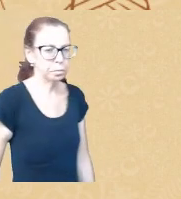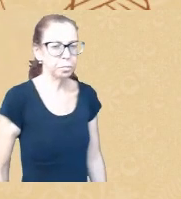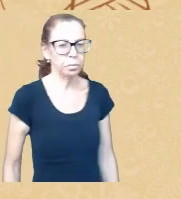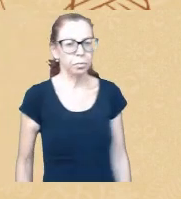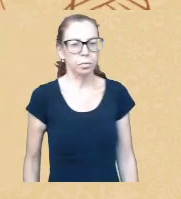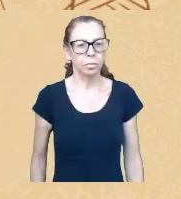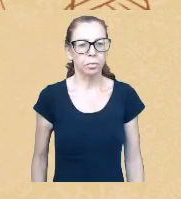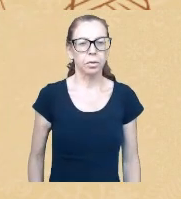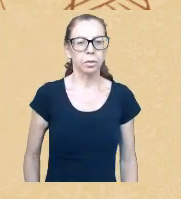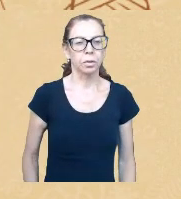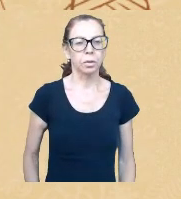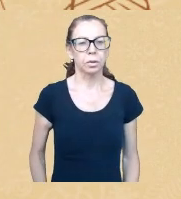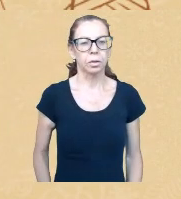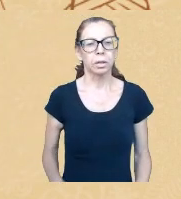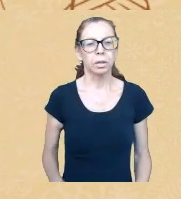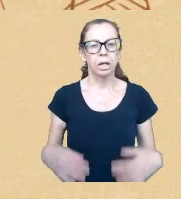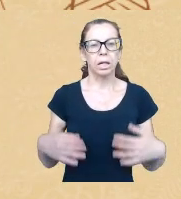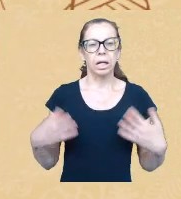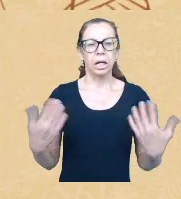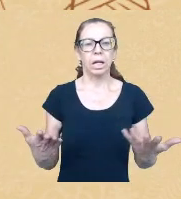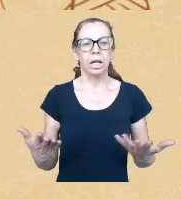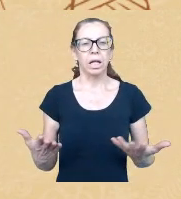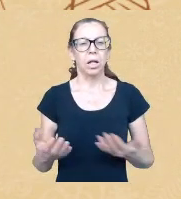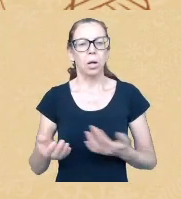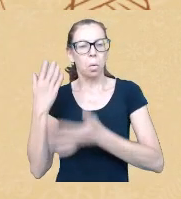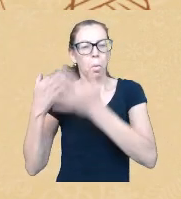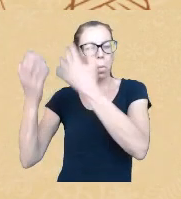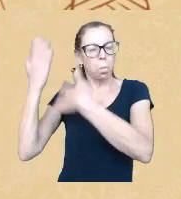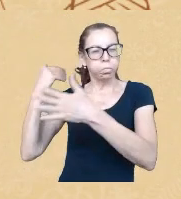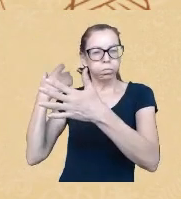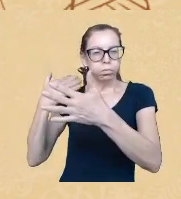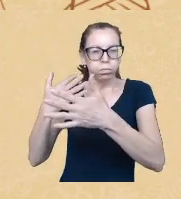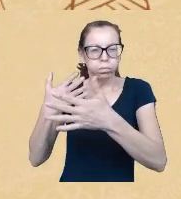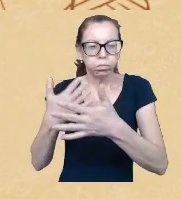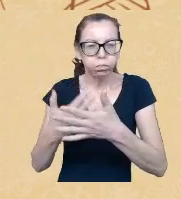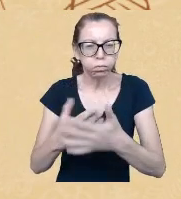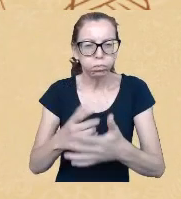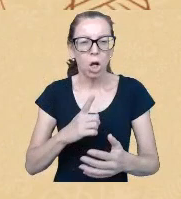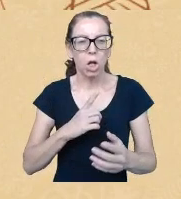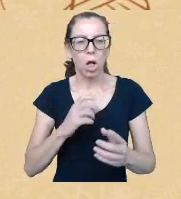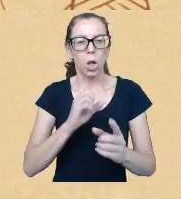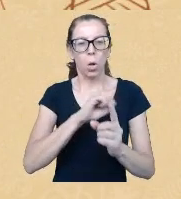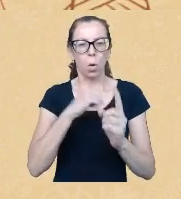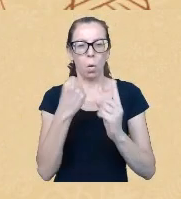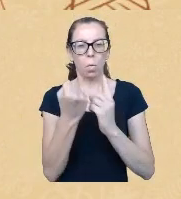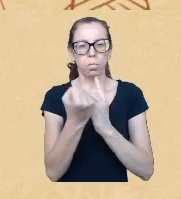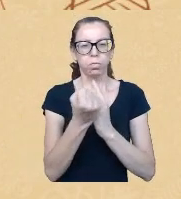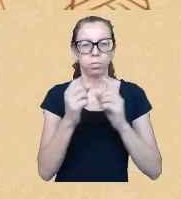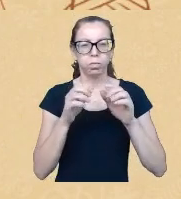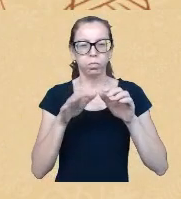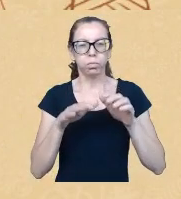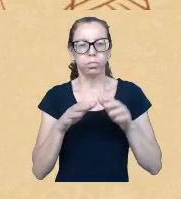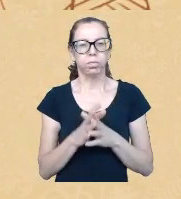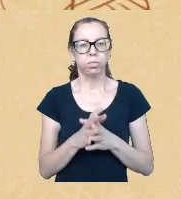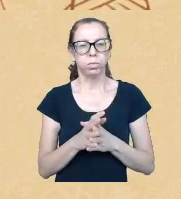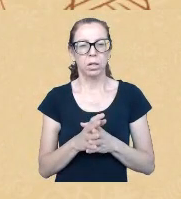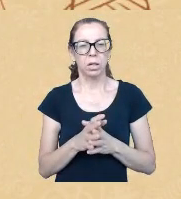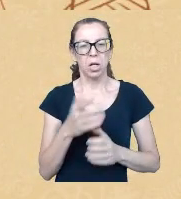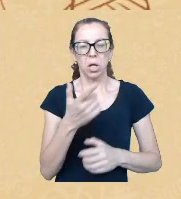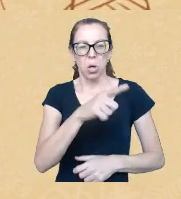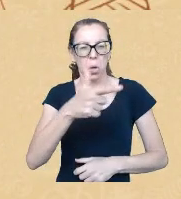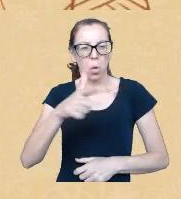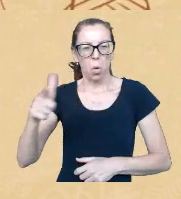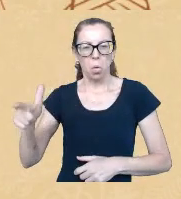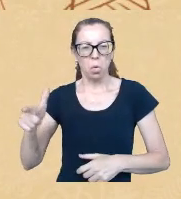tivemos séculos de subnotificação da nossa população de uma imposição mesmo porque não havia um campo para a gente marcar